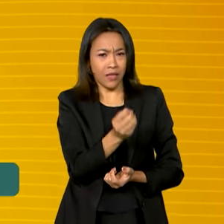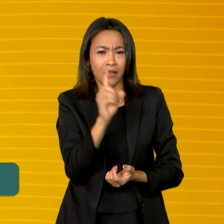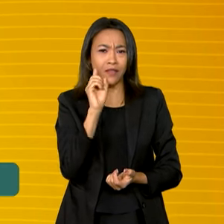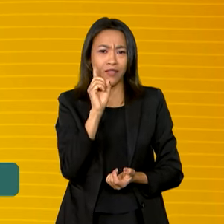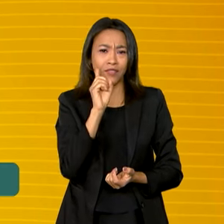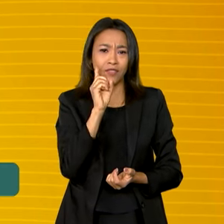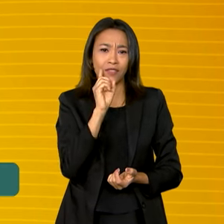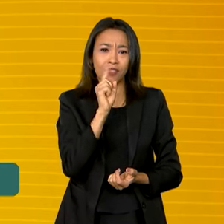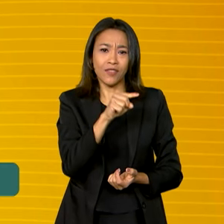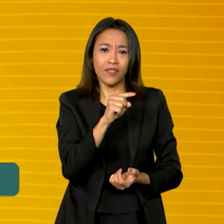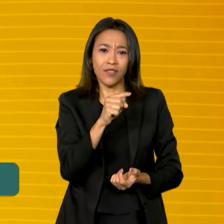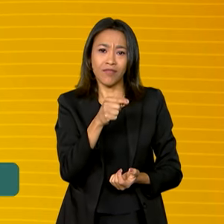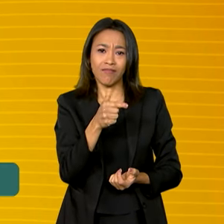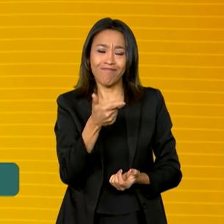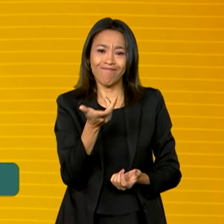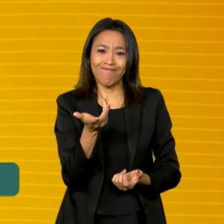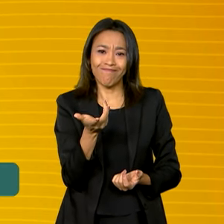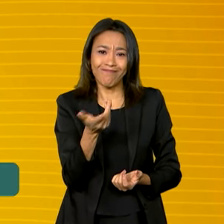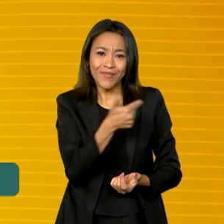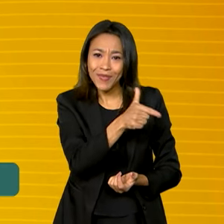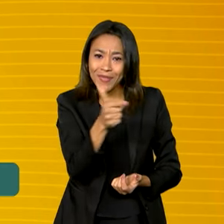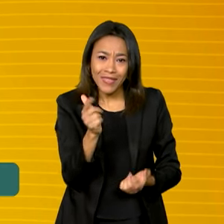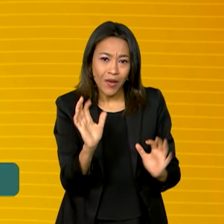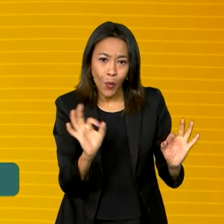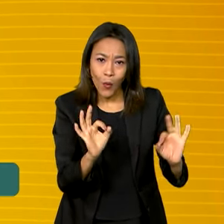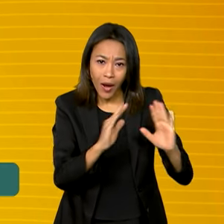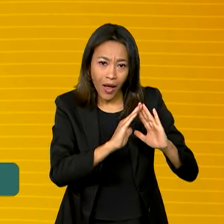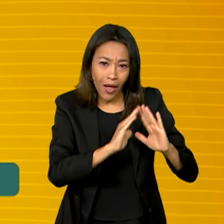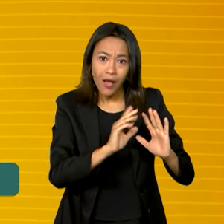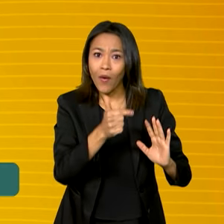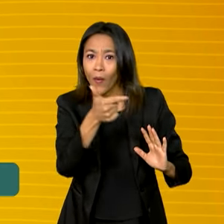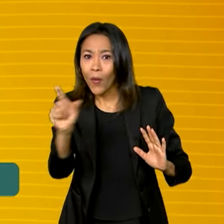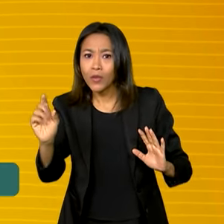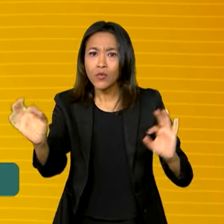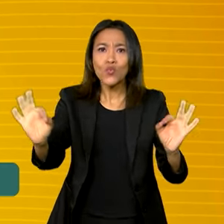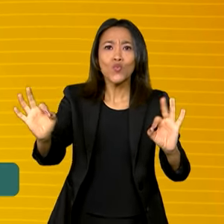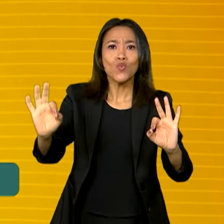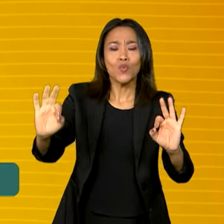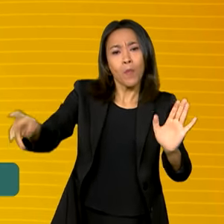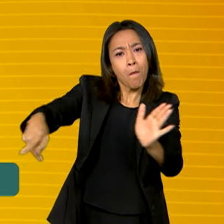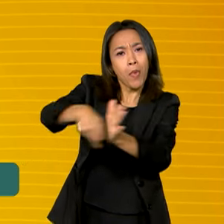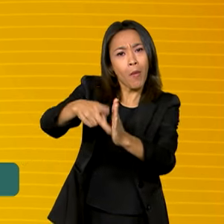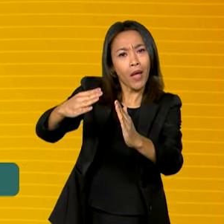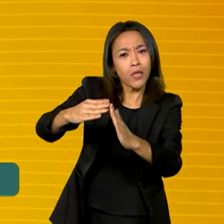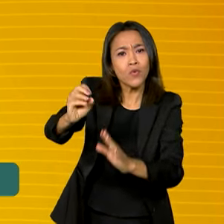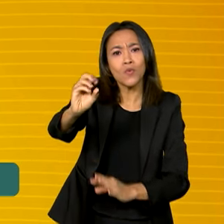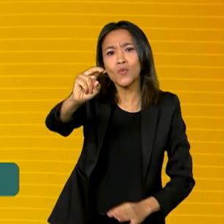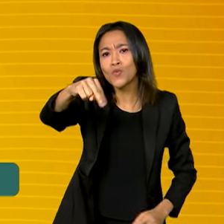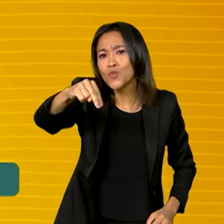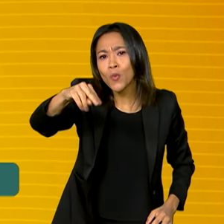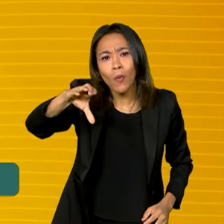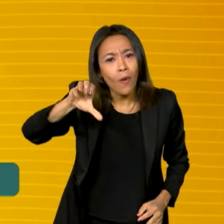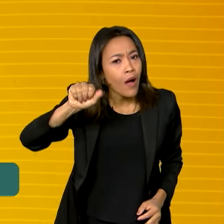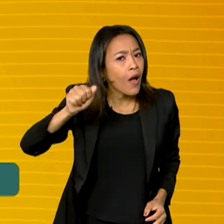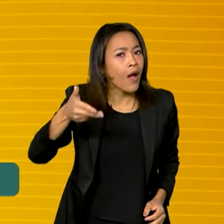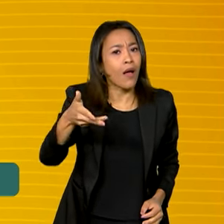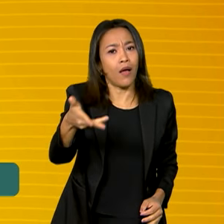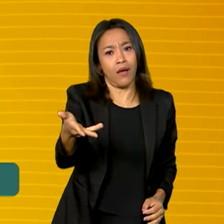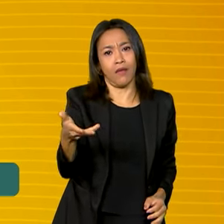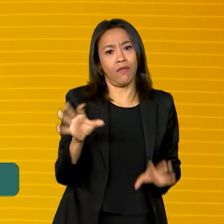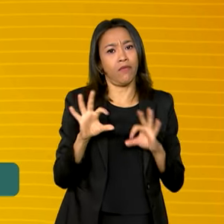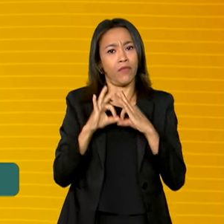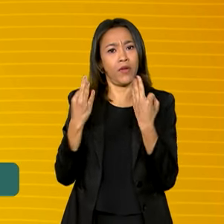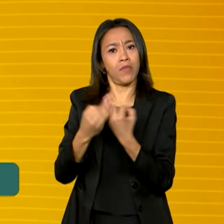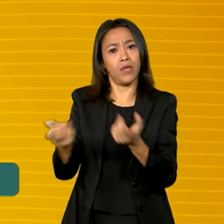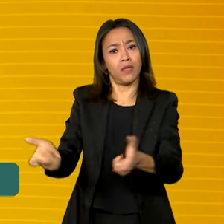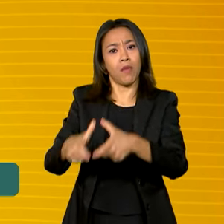com uma casa totalmente imaginável, muitas famílias que nunca tiveram uma casa própria. Famílias, a sua grande maioria,